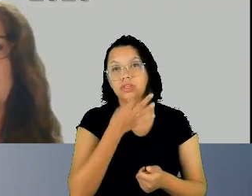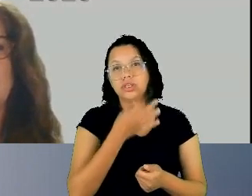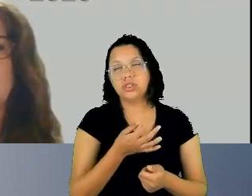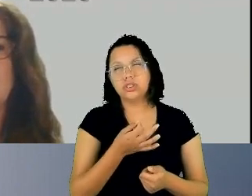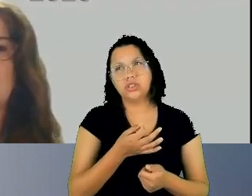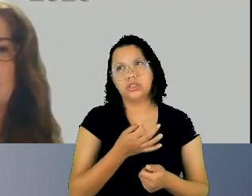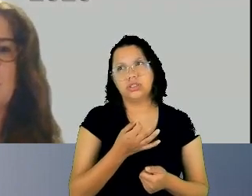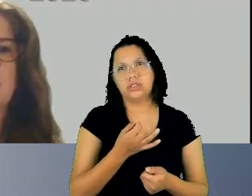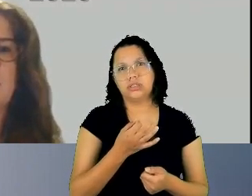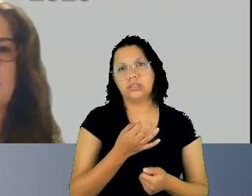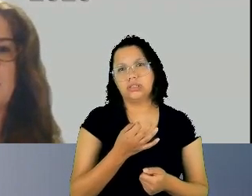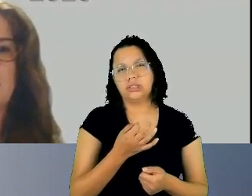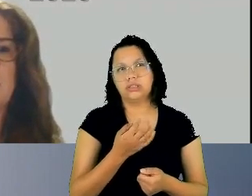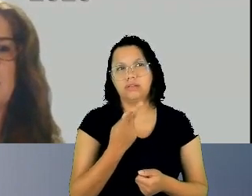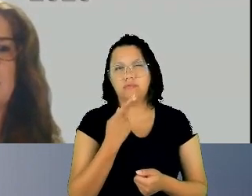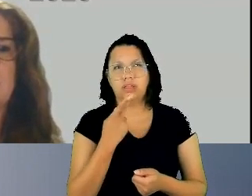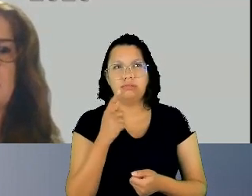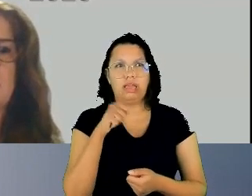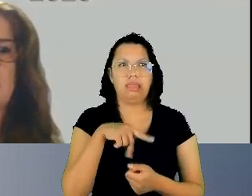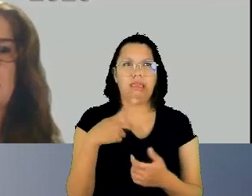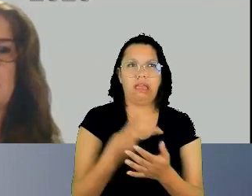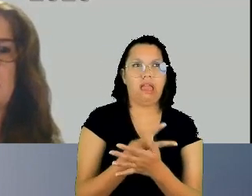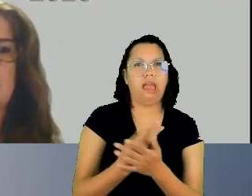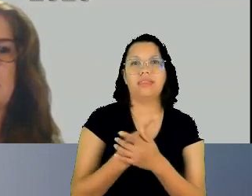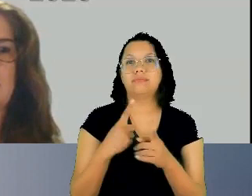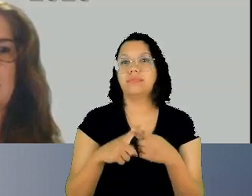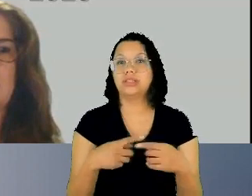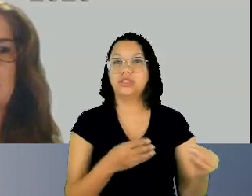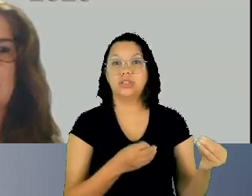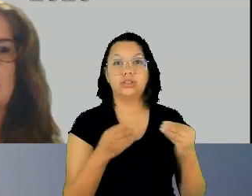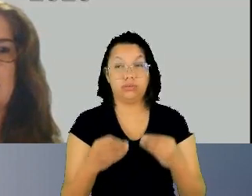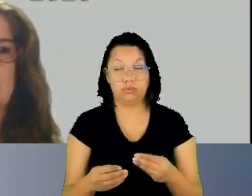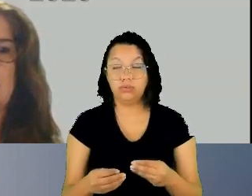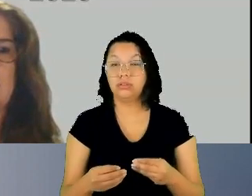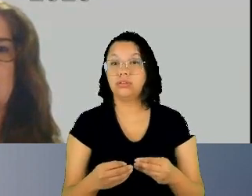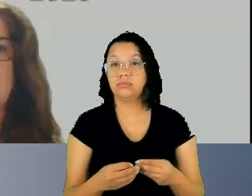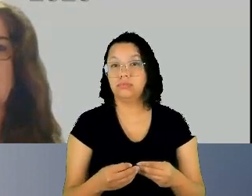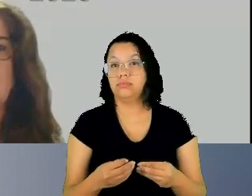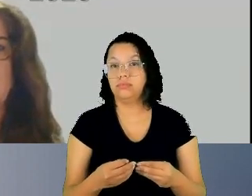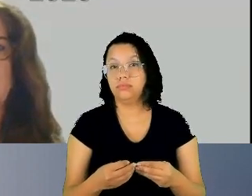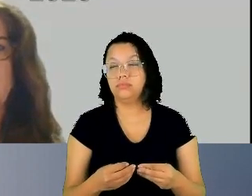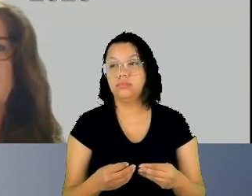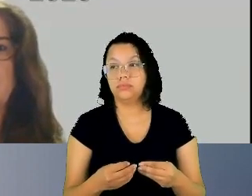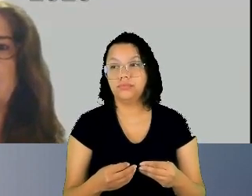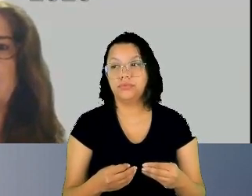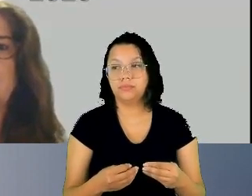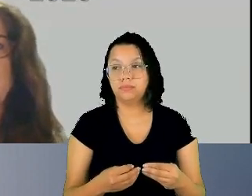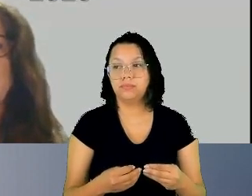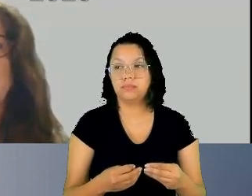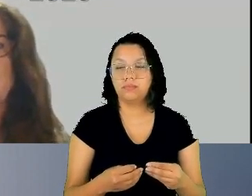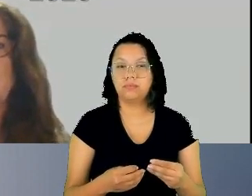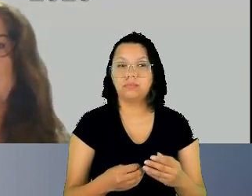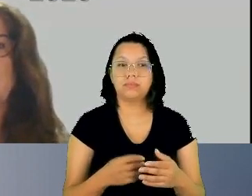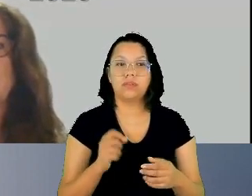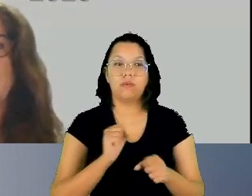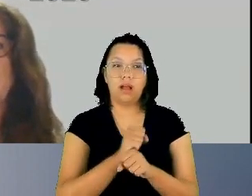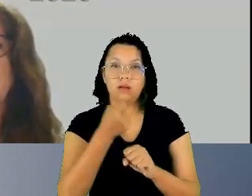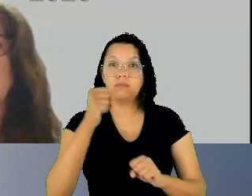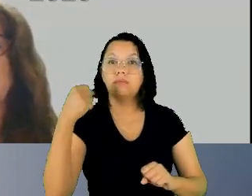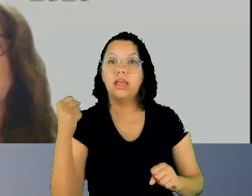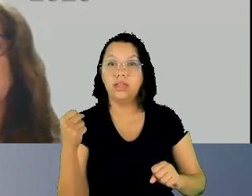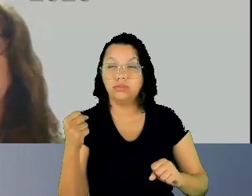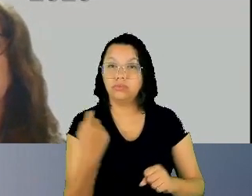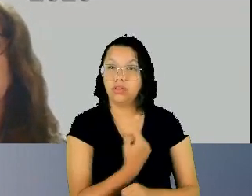errada mas dizendo que ela trouxe uma consequência que seria o aumento da solidão das mulheres